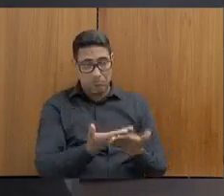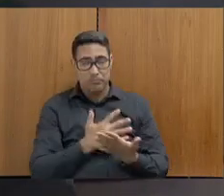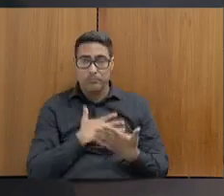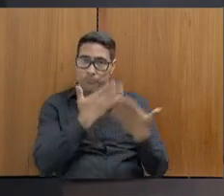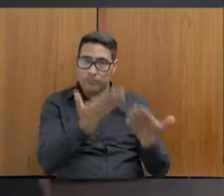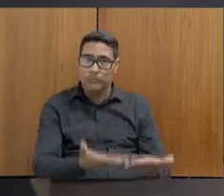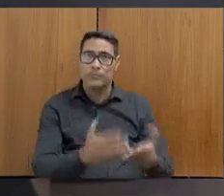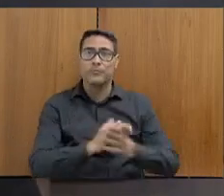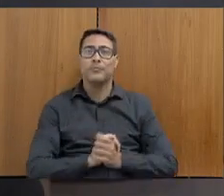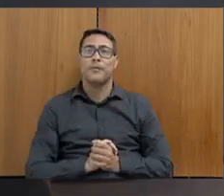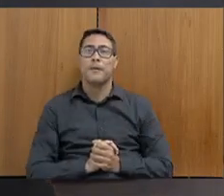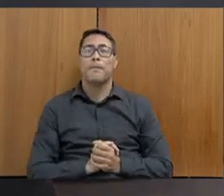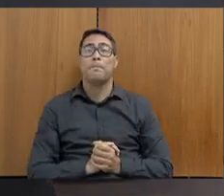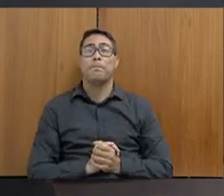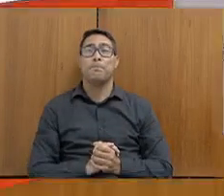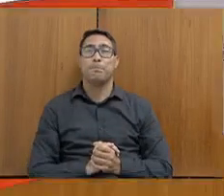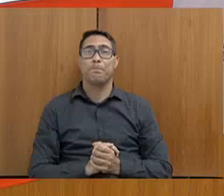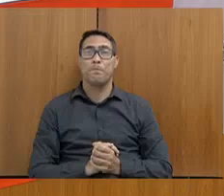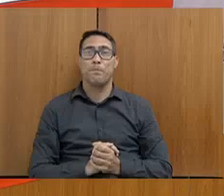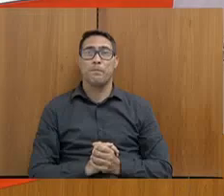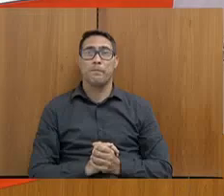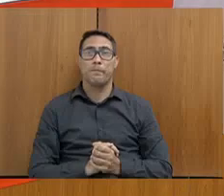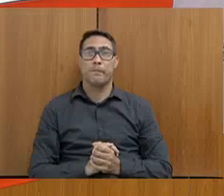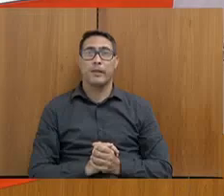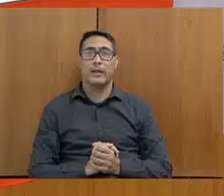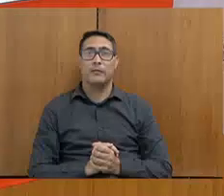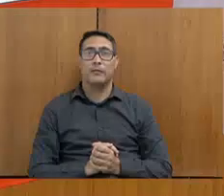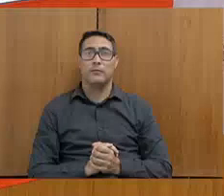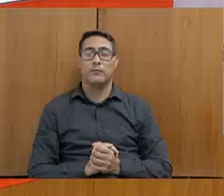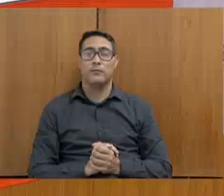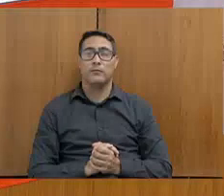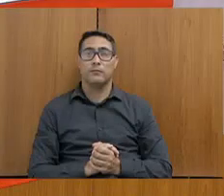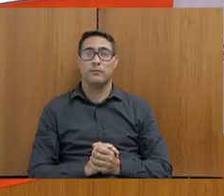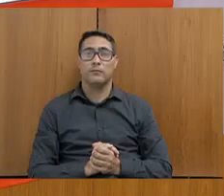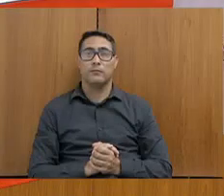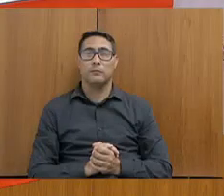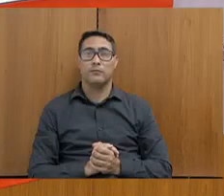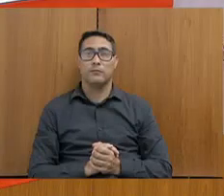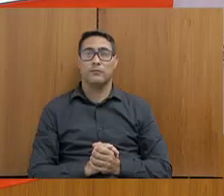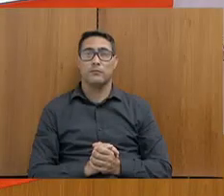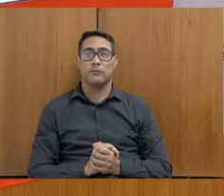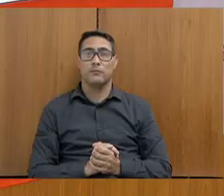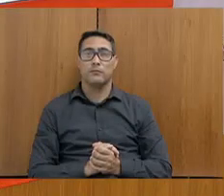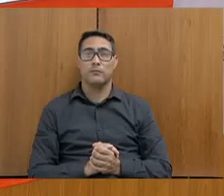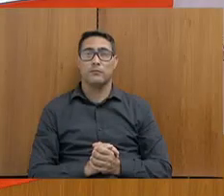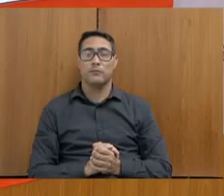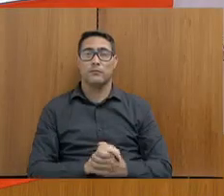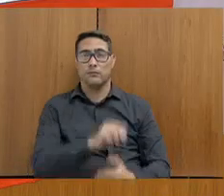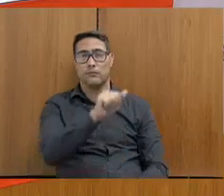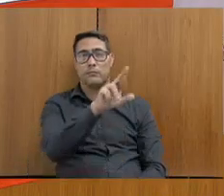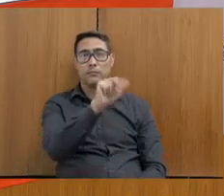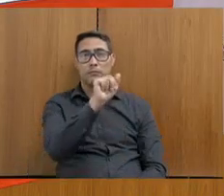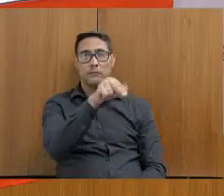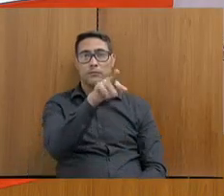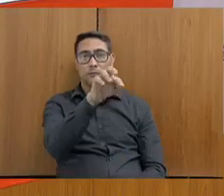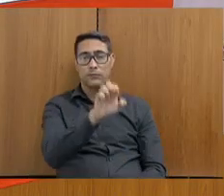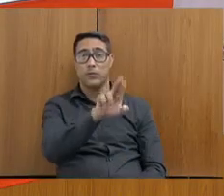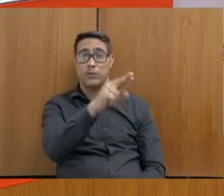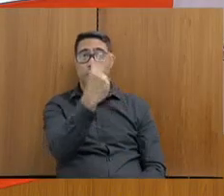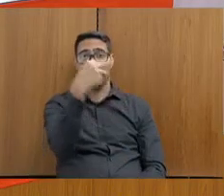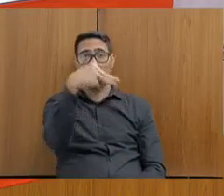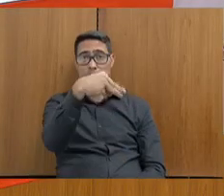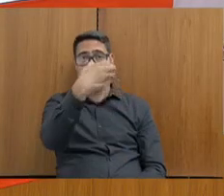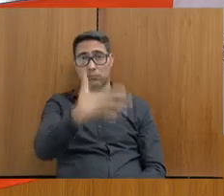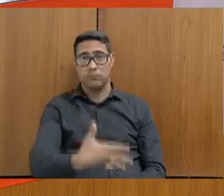Obrigado. Nosso deputado Arantes, pode fazer uso da palavra também, mais dois minutos, para suas considerações